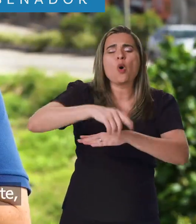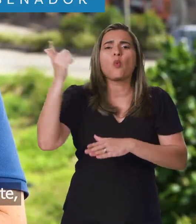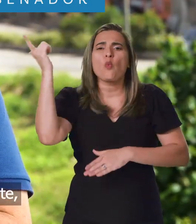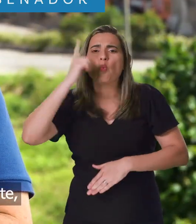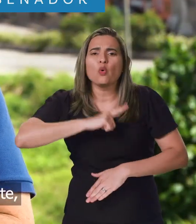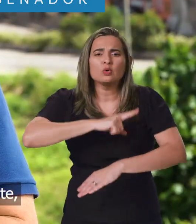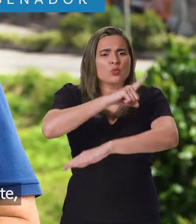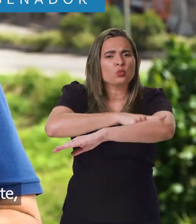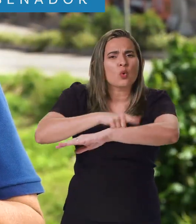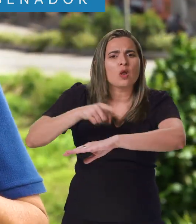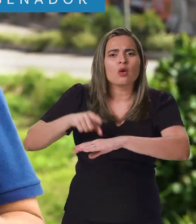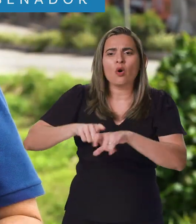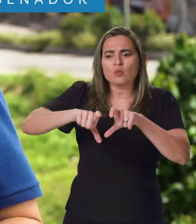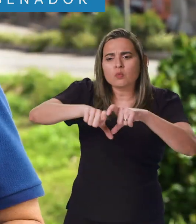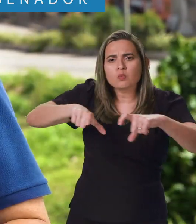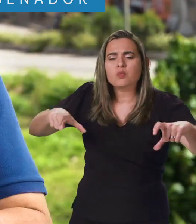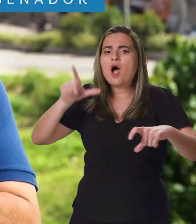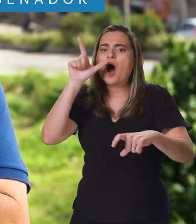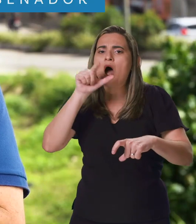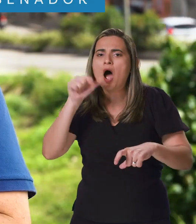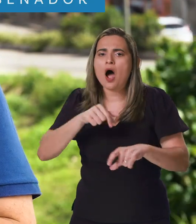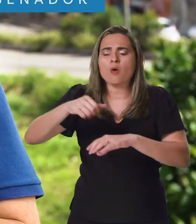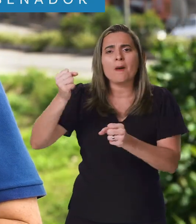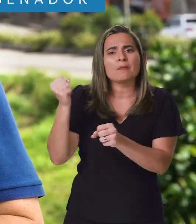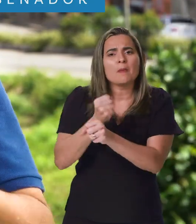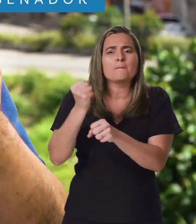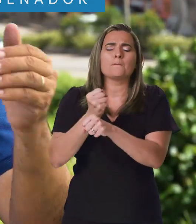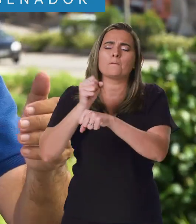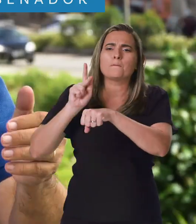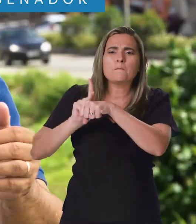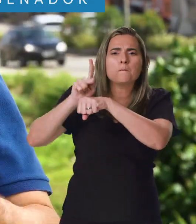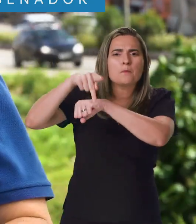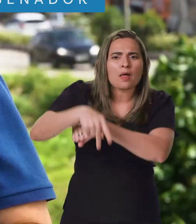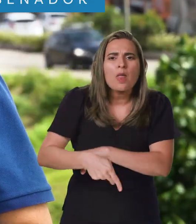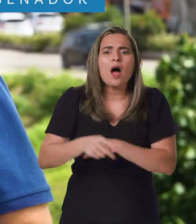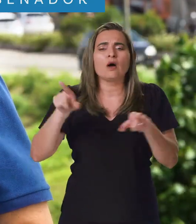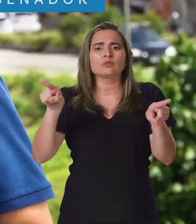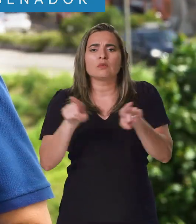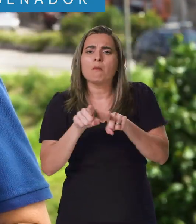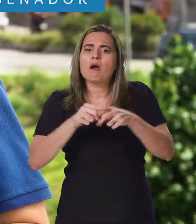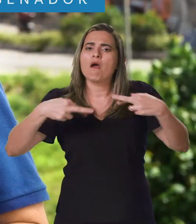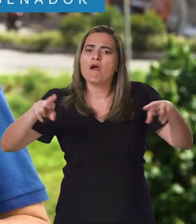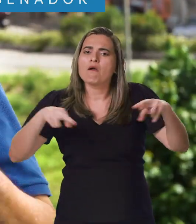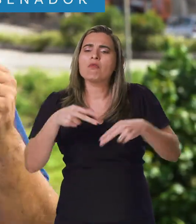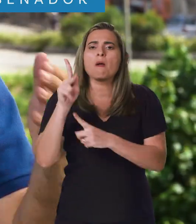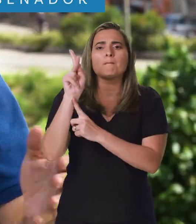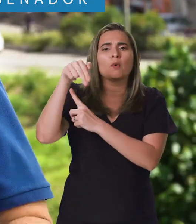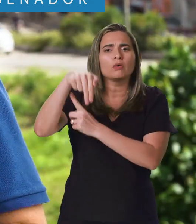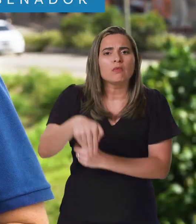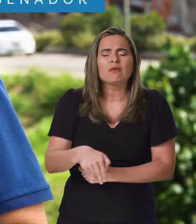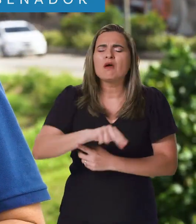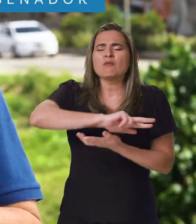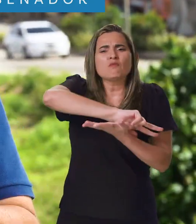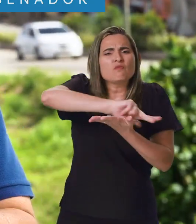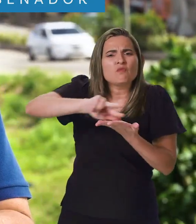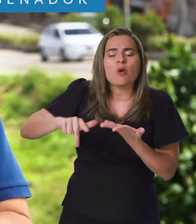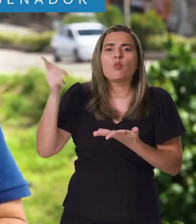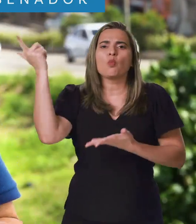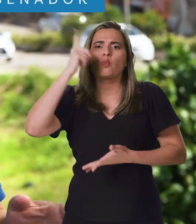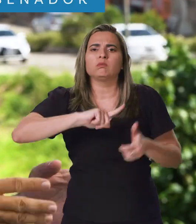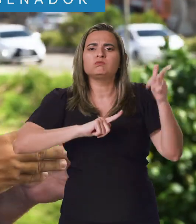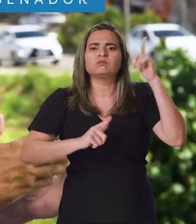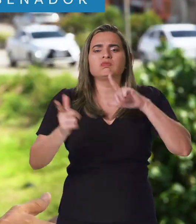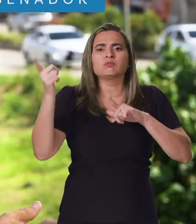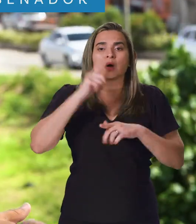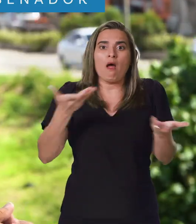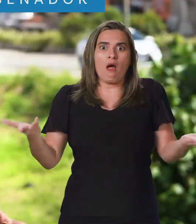drenadas na Zona Norte, dezenas de ruas no bairro Planalto, urbanização da Ribinha, de Ponta Negra, da Pedra do Rosário e agora